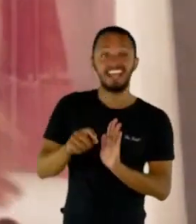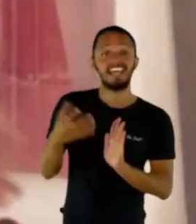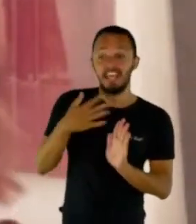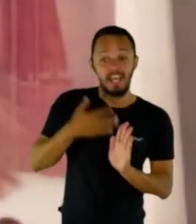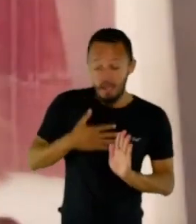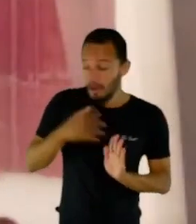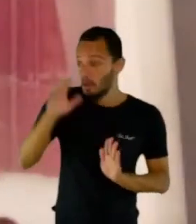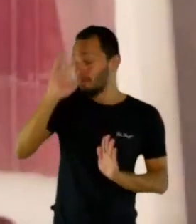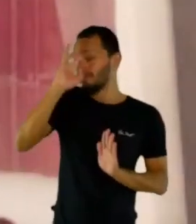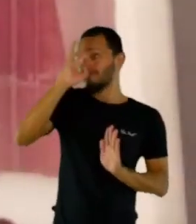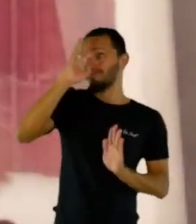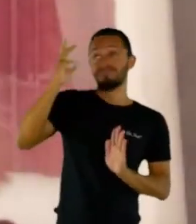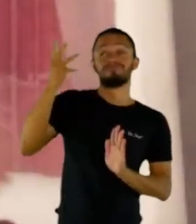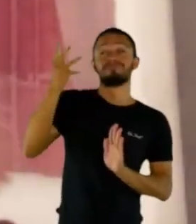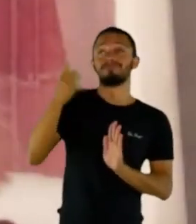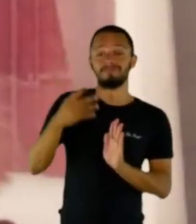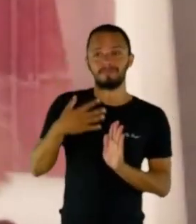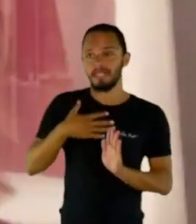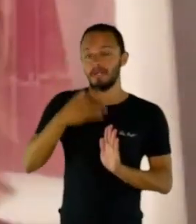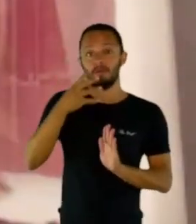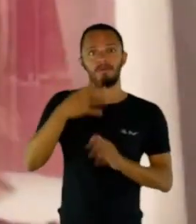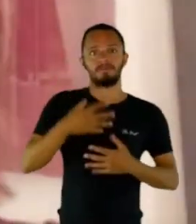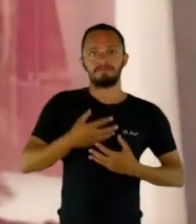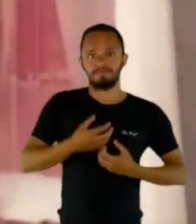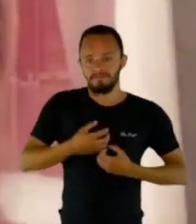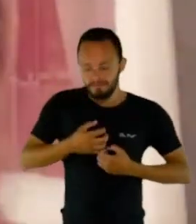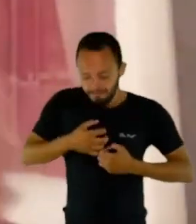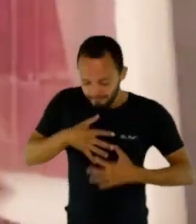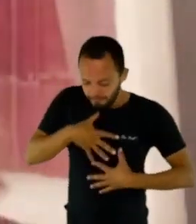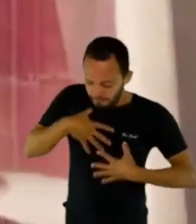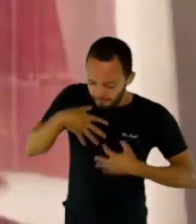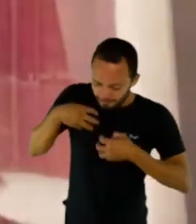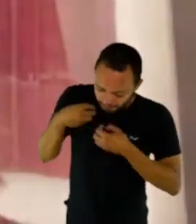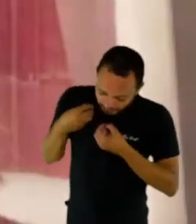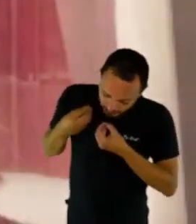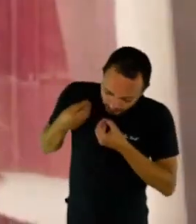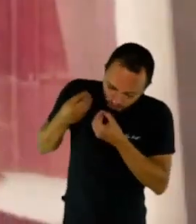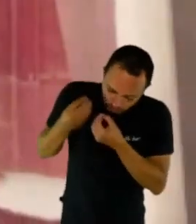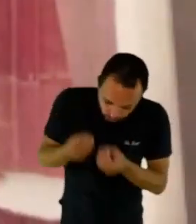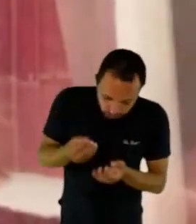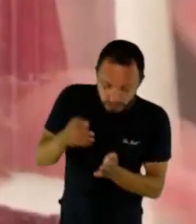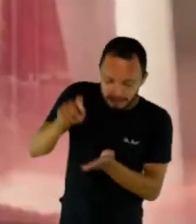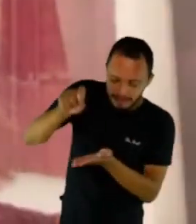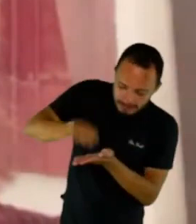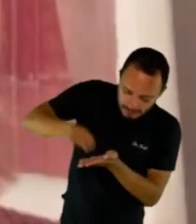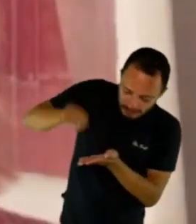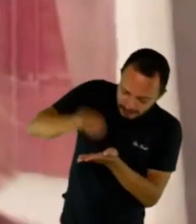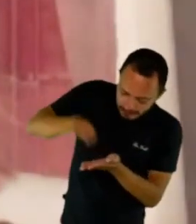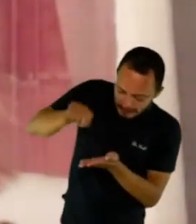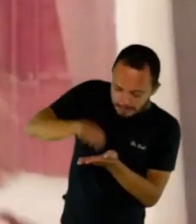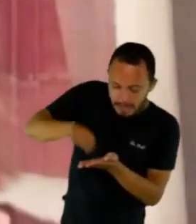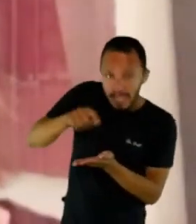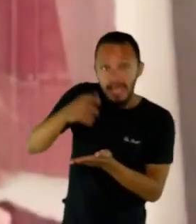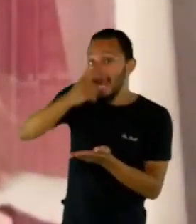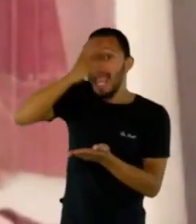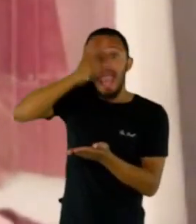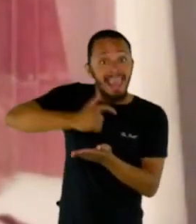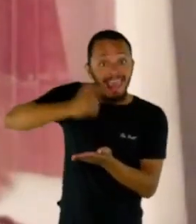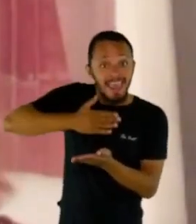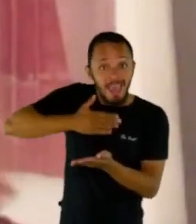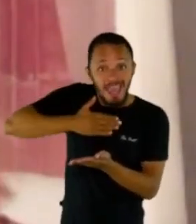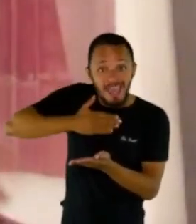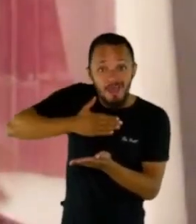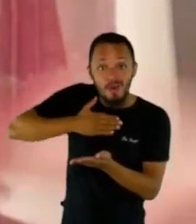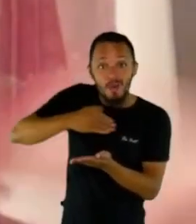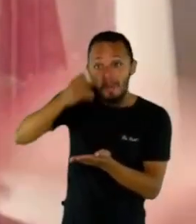muito de você, muito de você mesmo, mas você cria pessoas que elas parecem que coexistem com